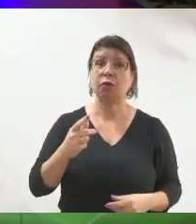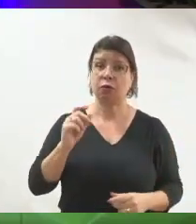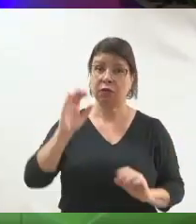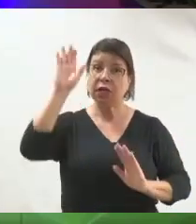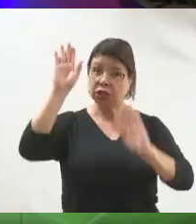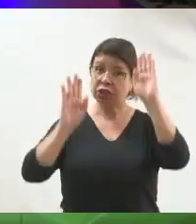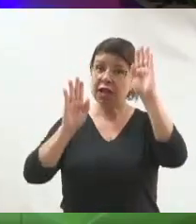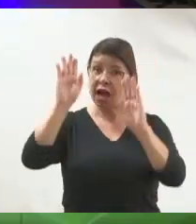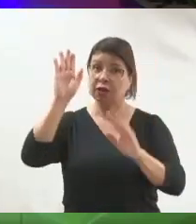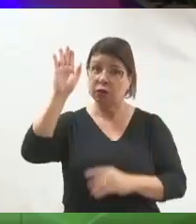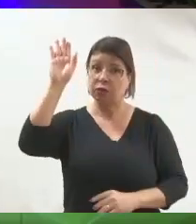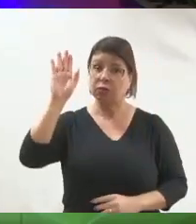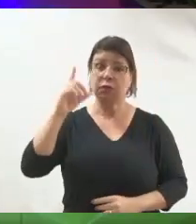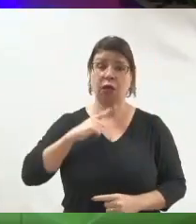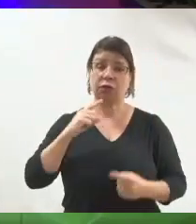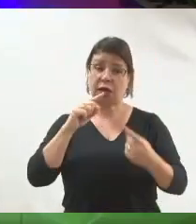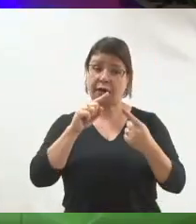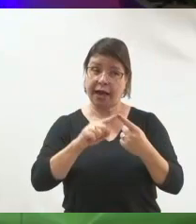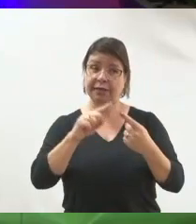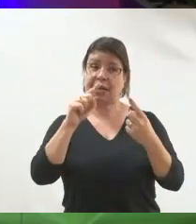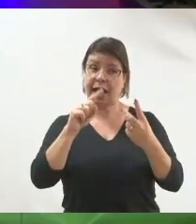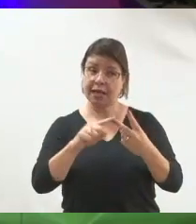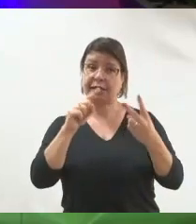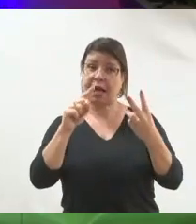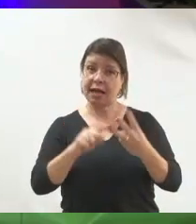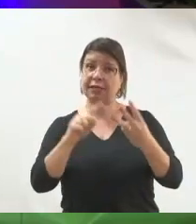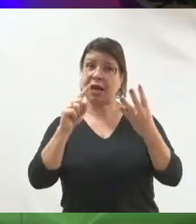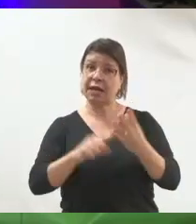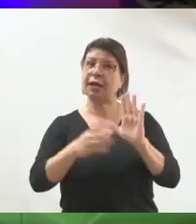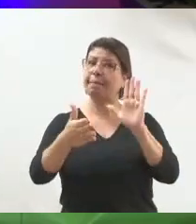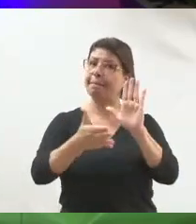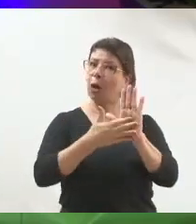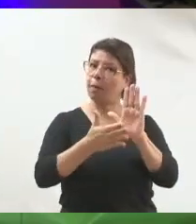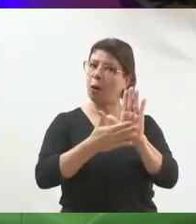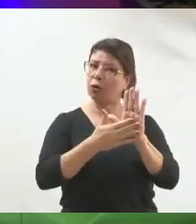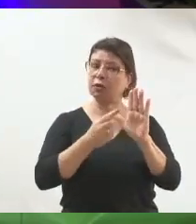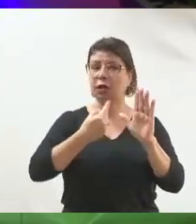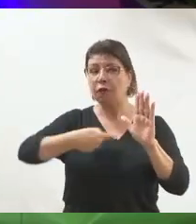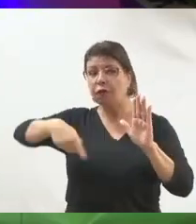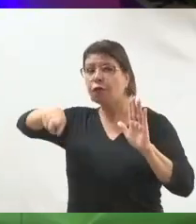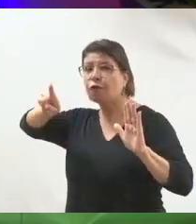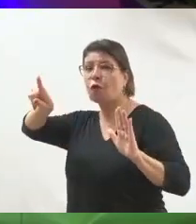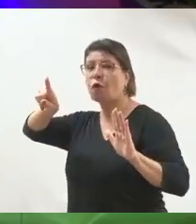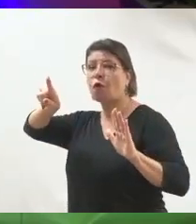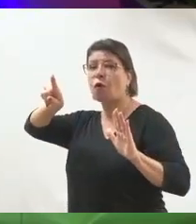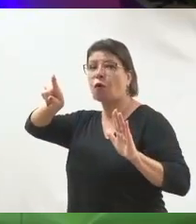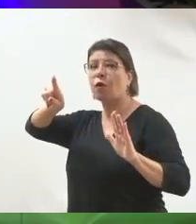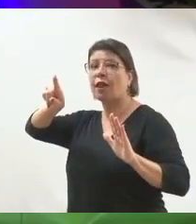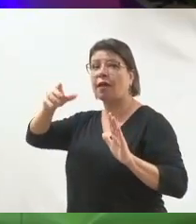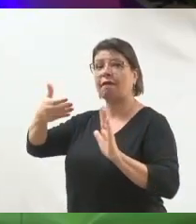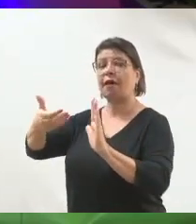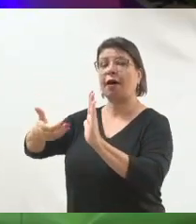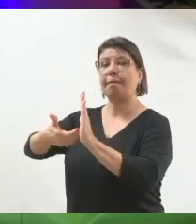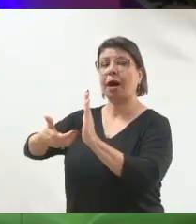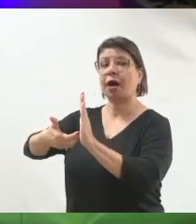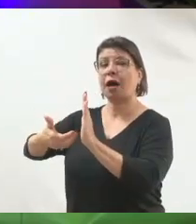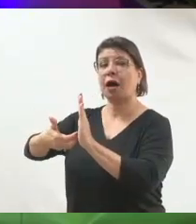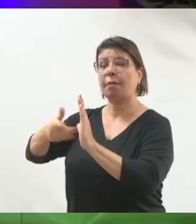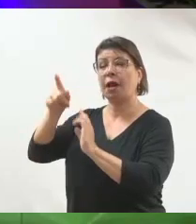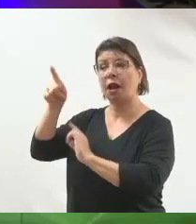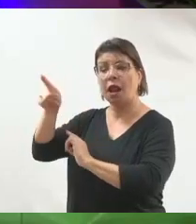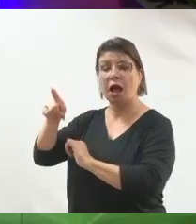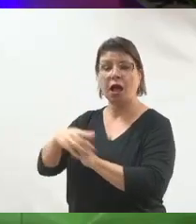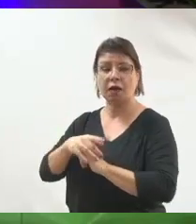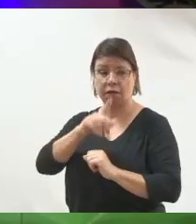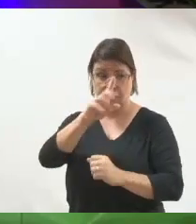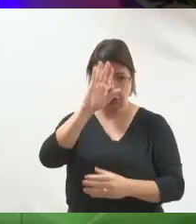Agora eu tenho essa proposta para levar para a Câmara dos Vereadores. Agora eu tenho esses motivos para você votar em mim. Eu vou